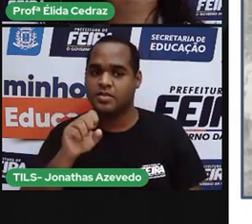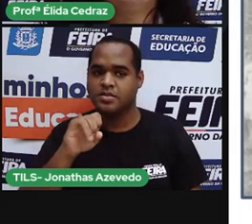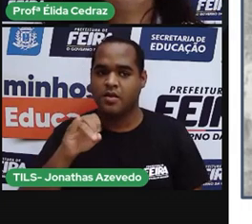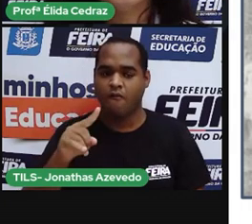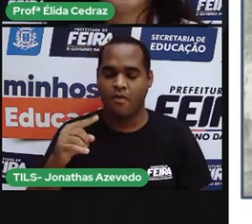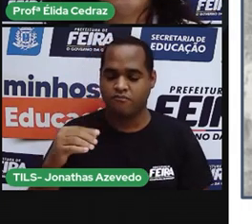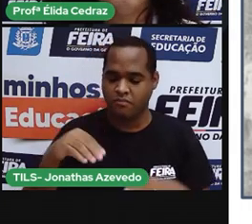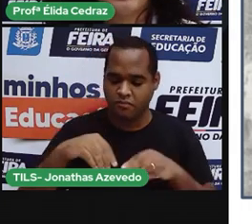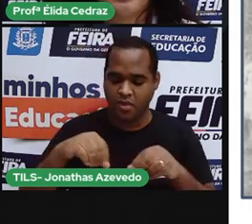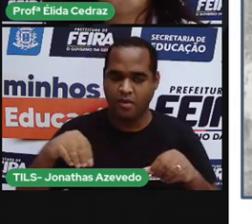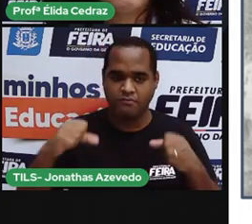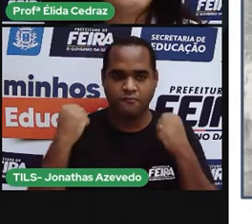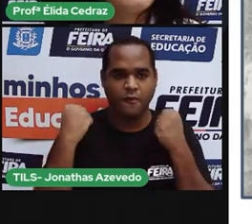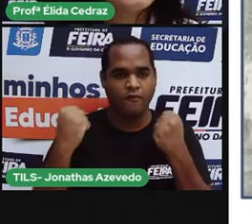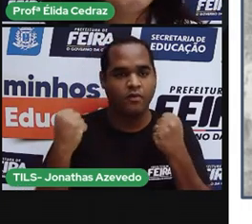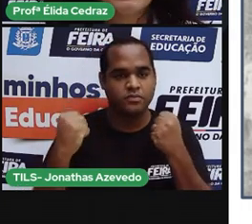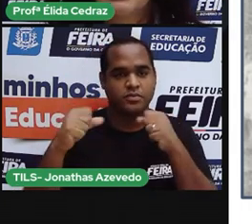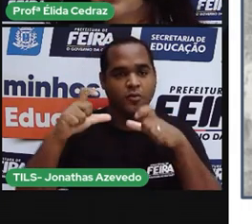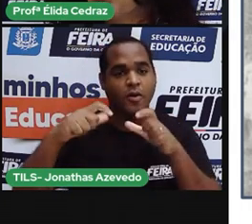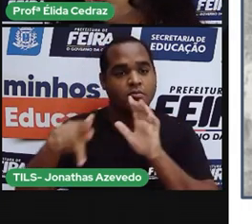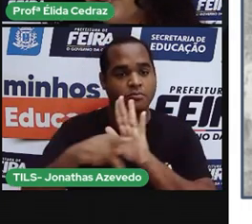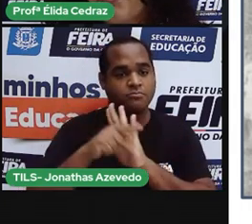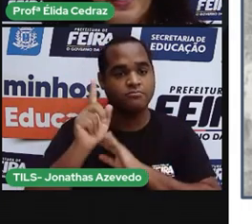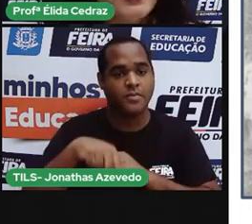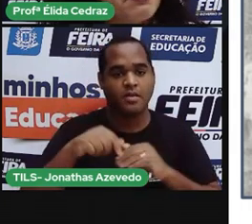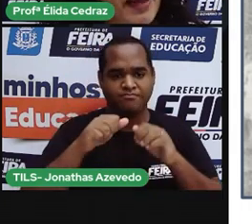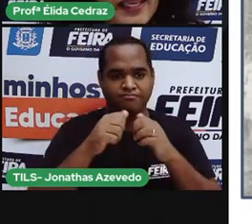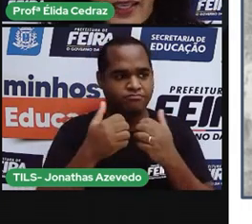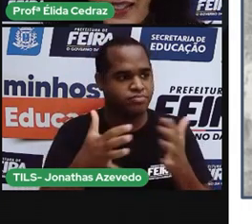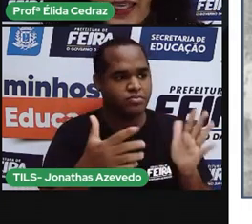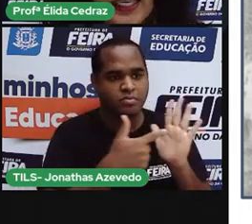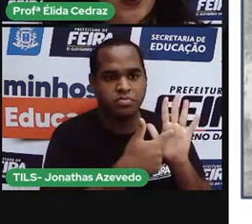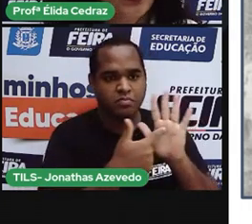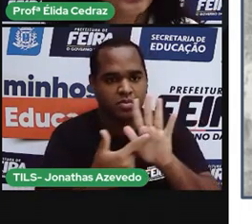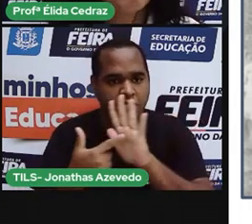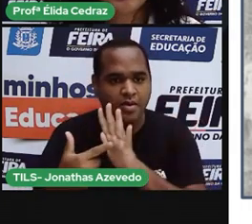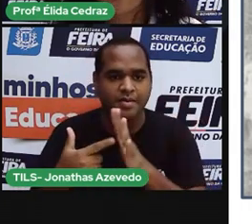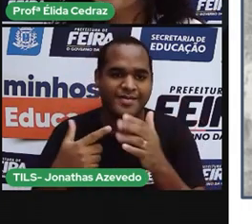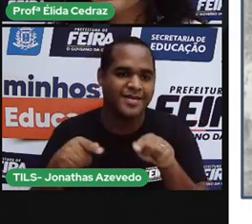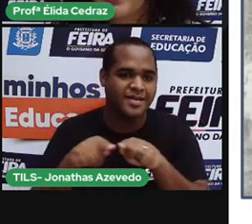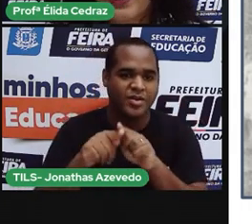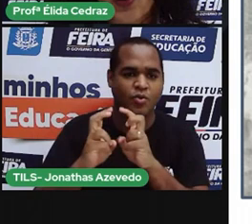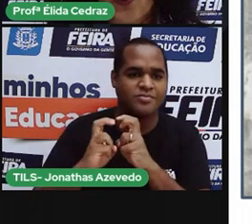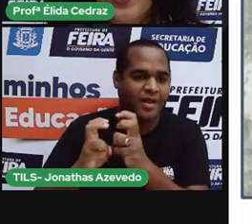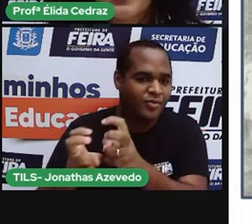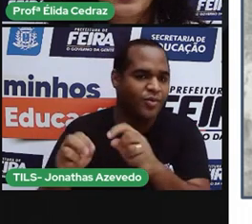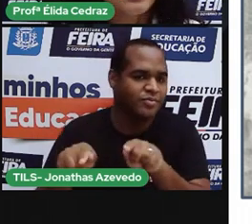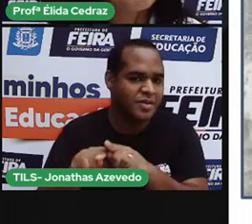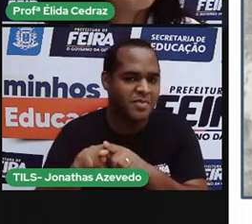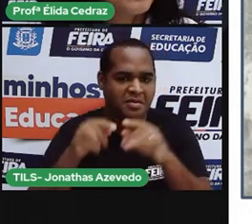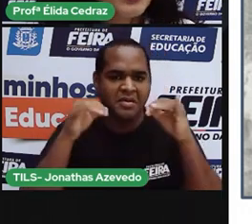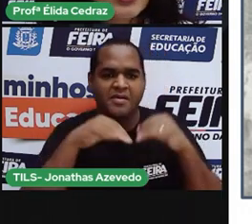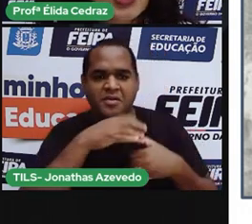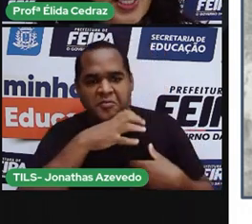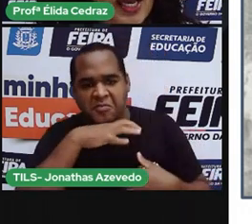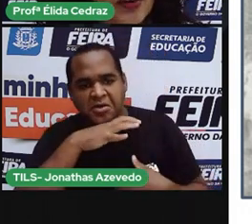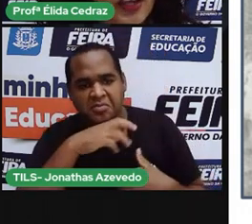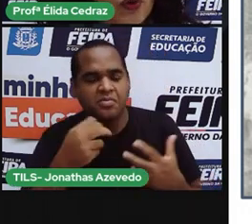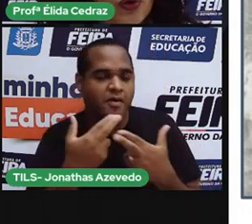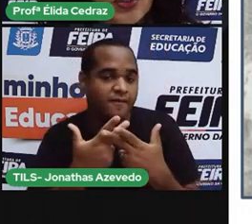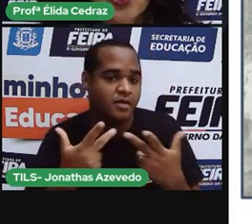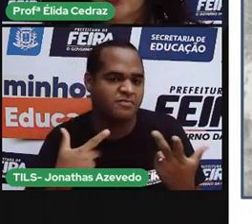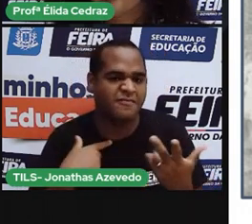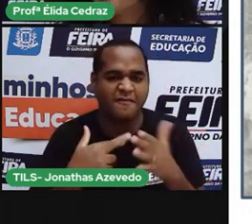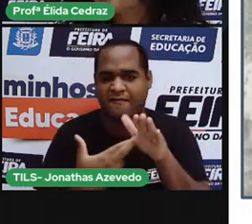terra em um só lugar. Exposição de animais e máquinas agrícolas, os leilões, feira de